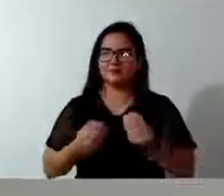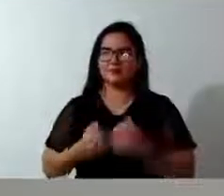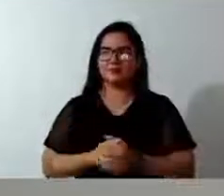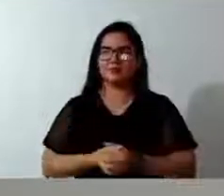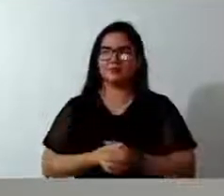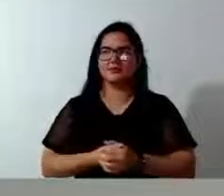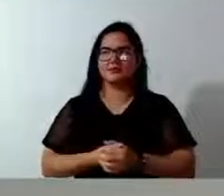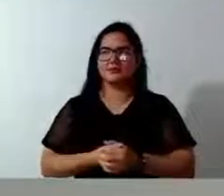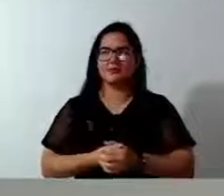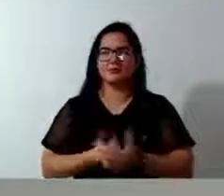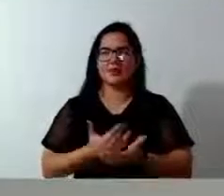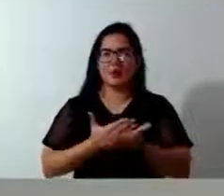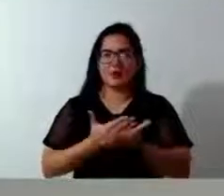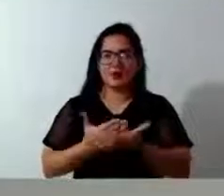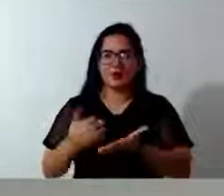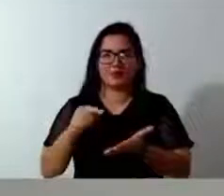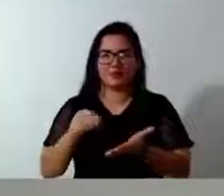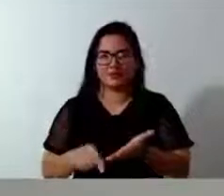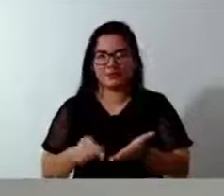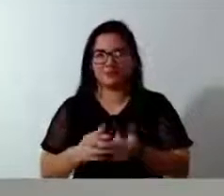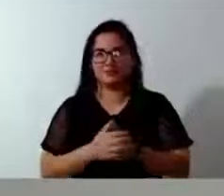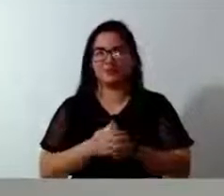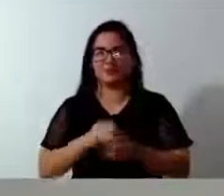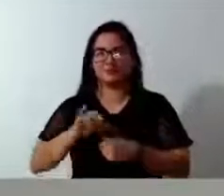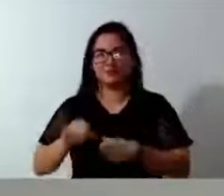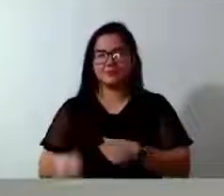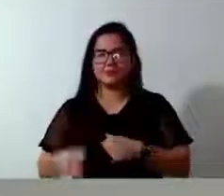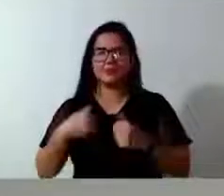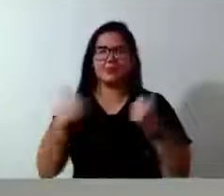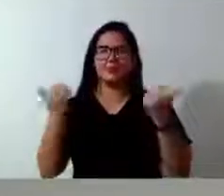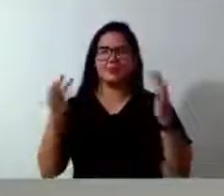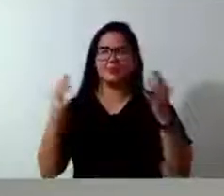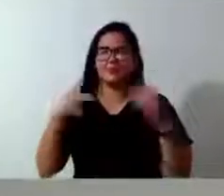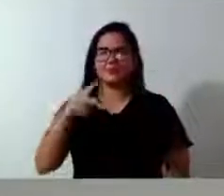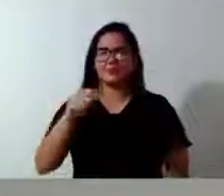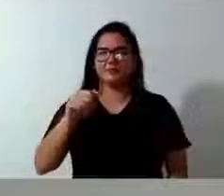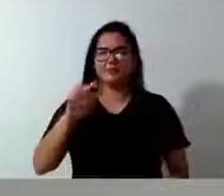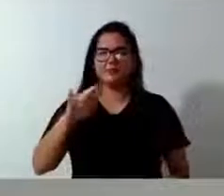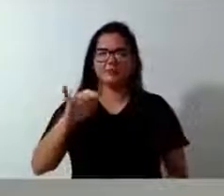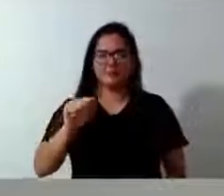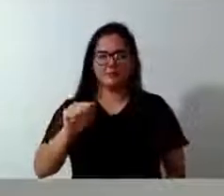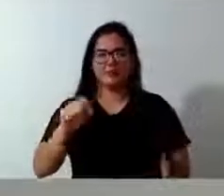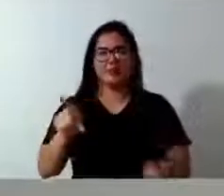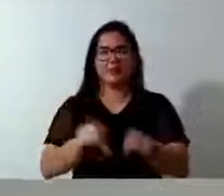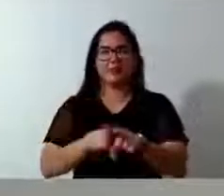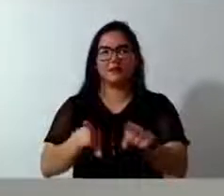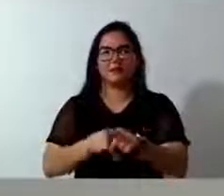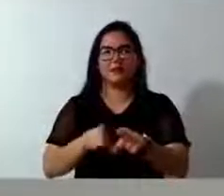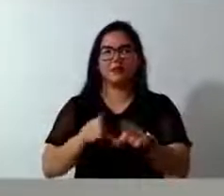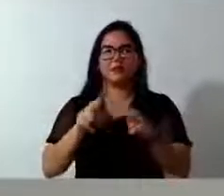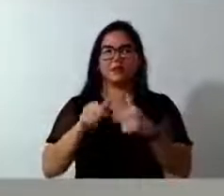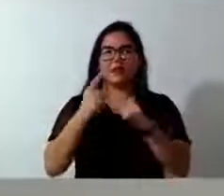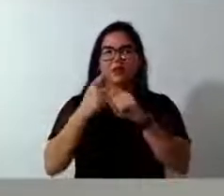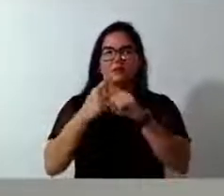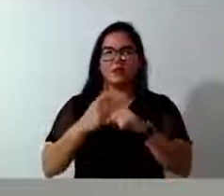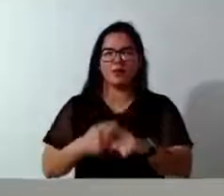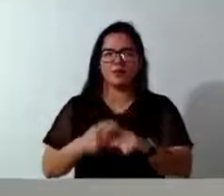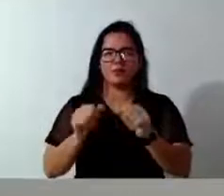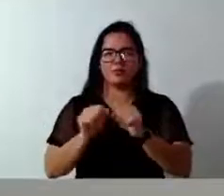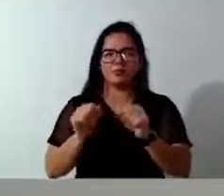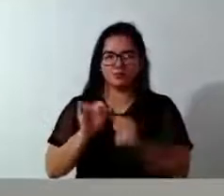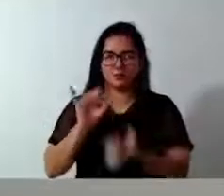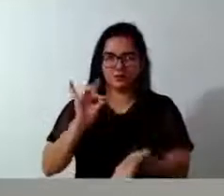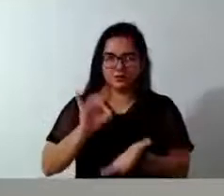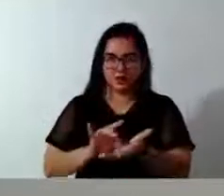Começar aqui, aproveitar e parabenizar a Patrícia e Chocolate pelo campeonato que fizeram. De fato, vocês são dois